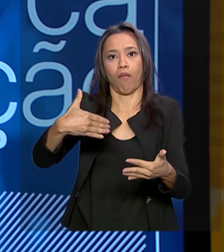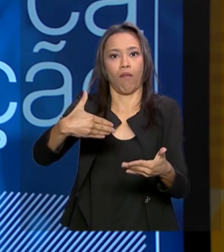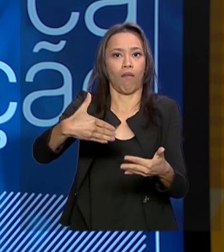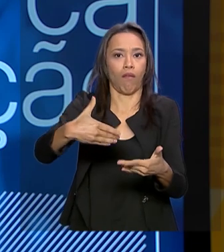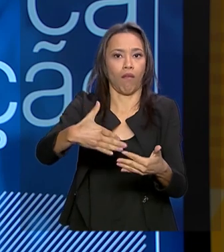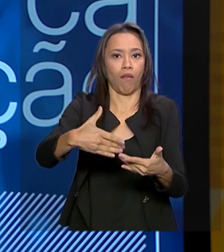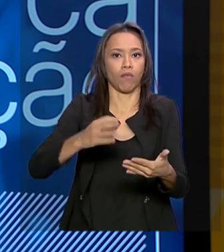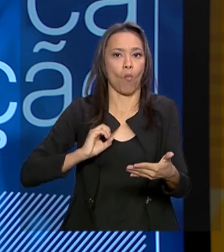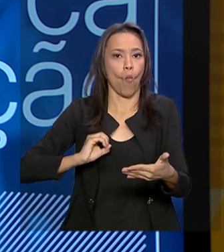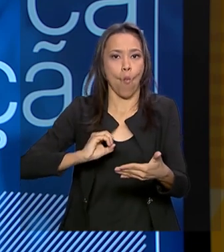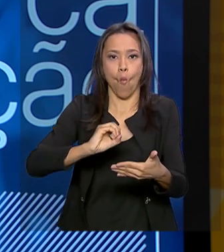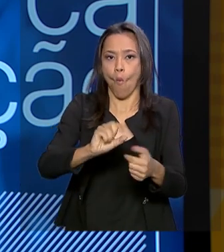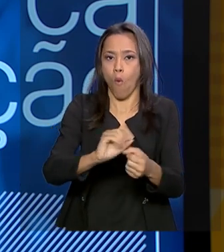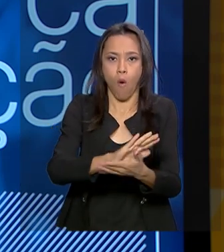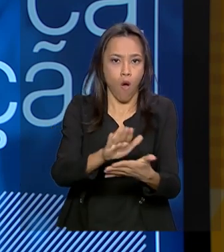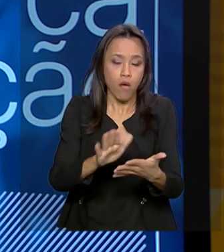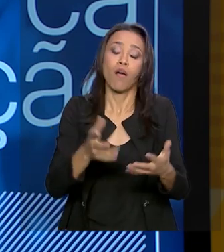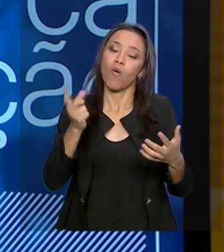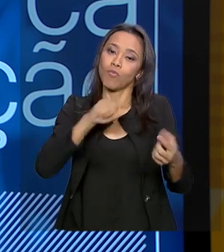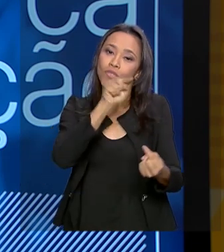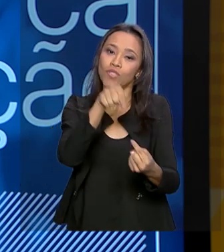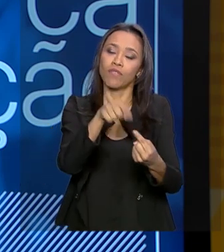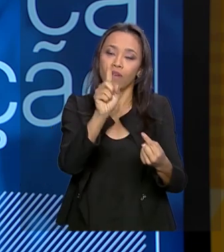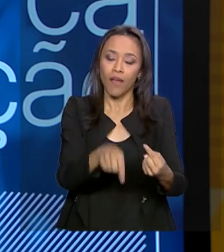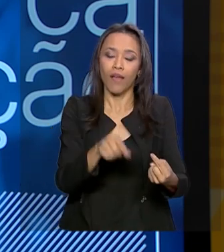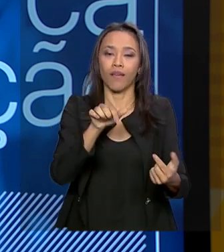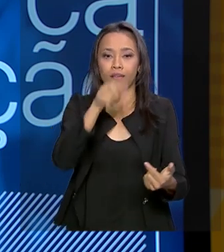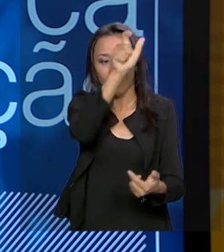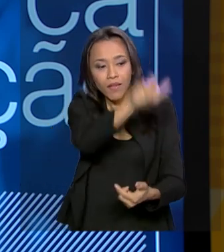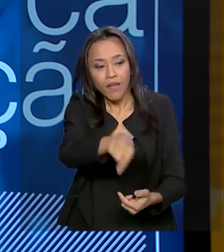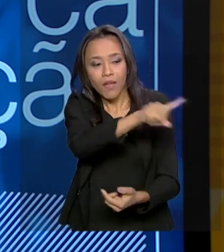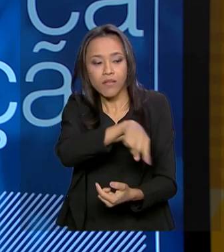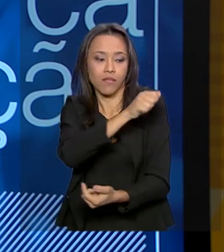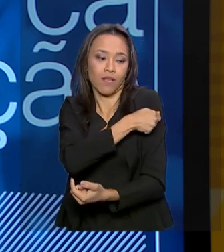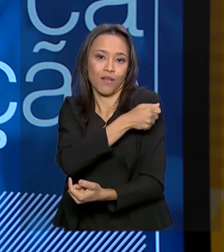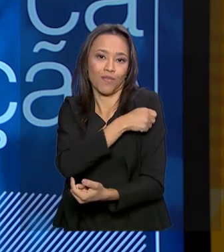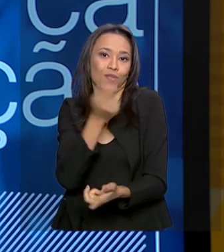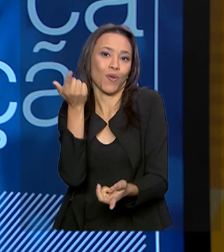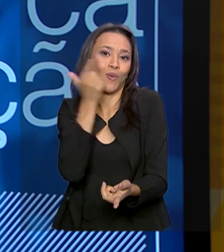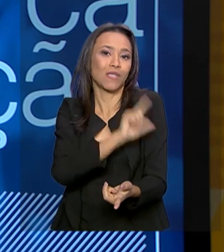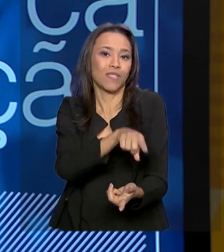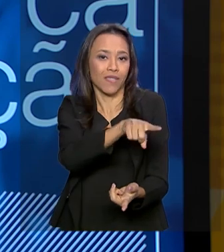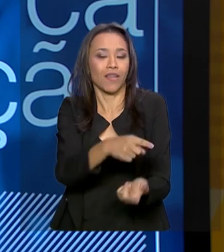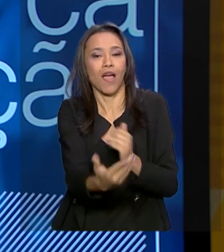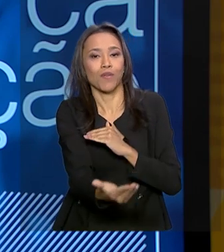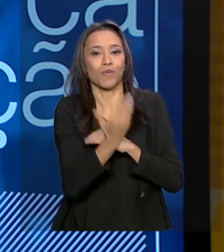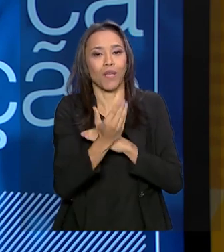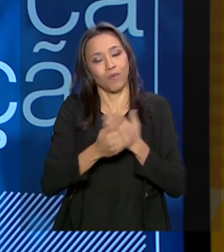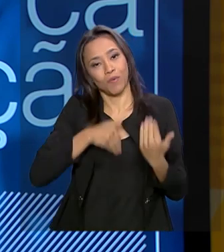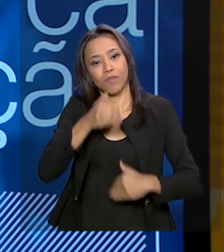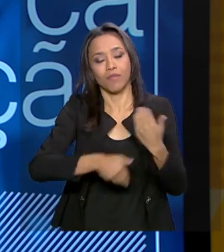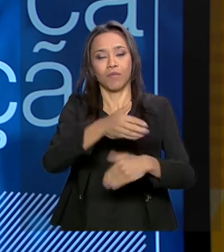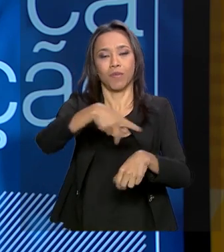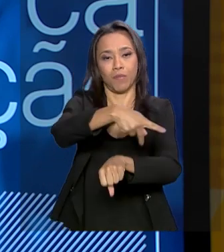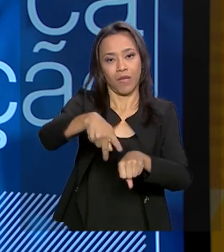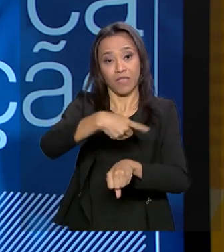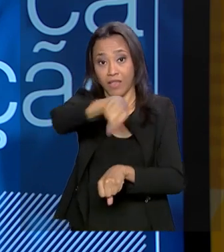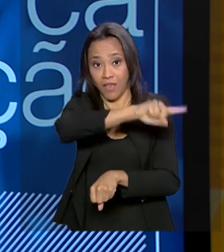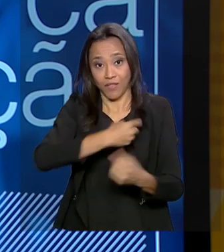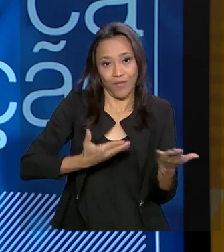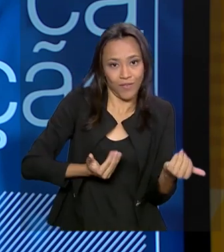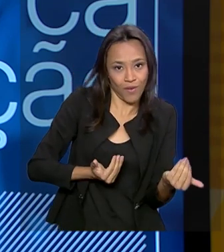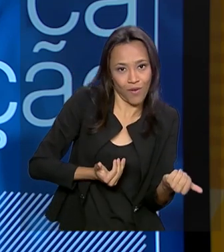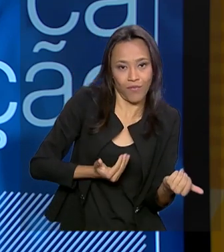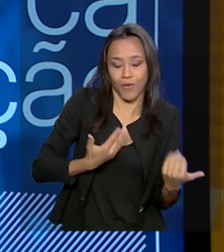A ideia é nos reaproximarmos e transformá-los em agentes que podem promover o desenvolvimento desse país, porque essa geração, ela é